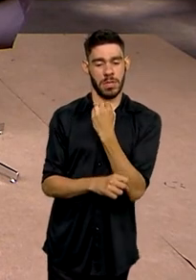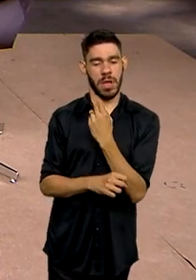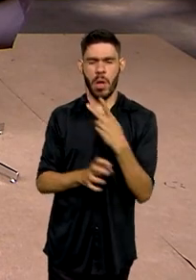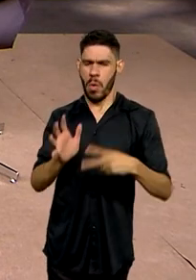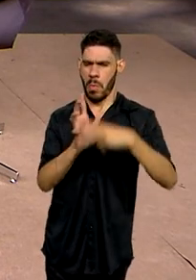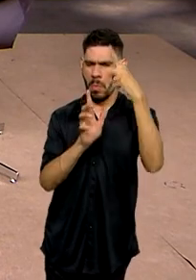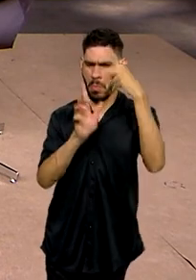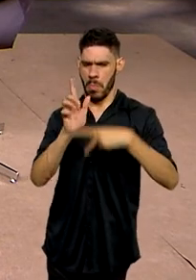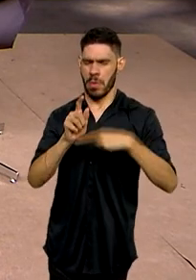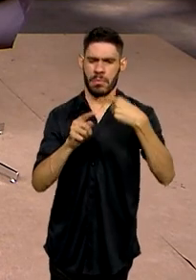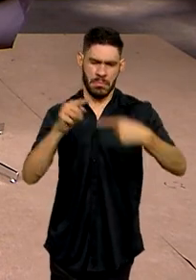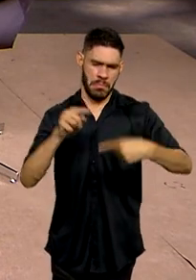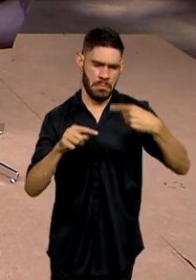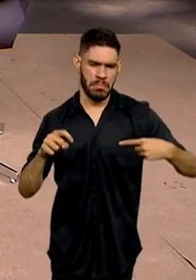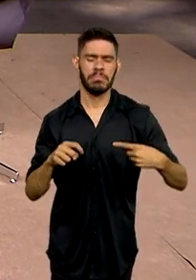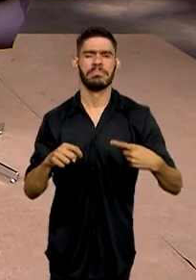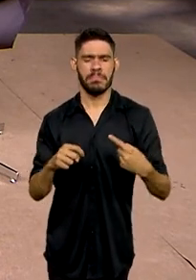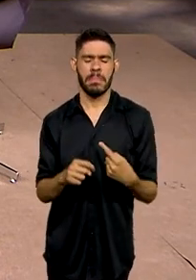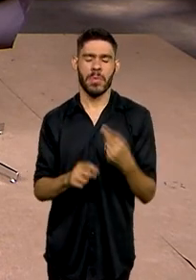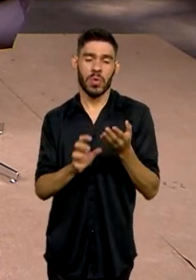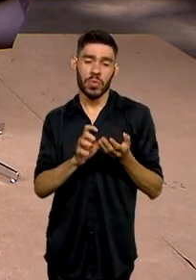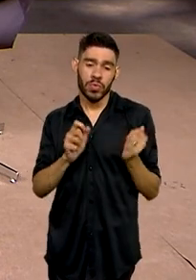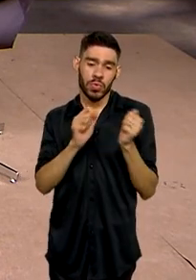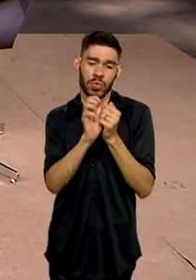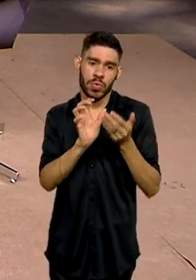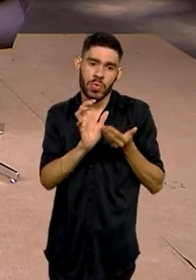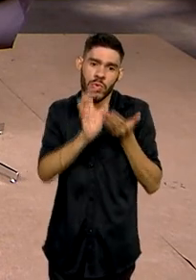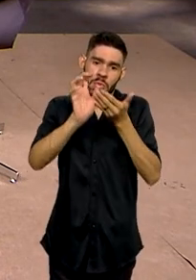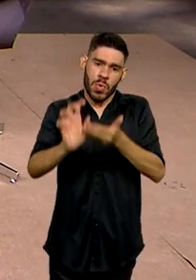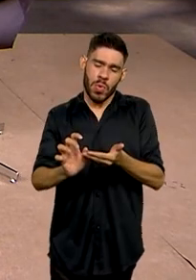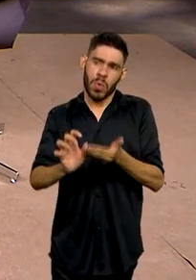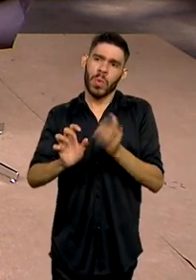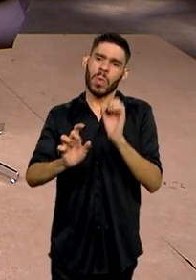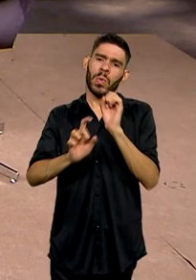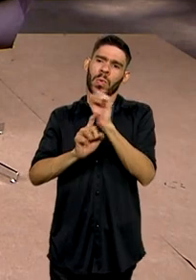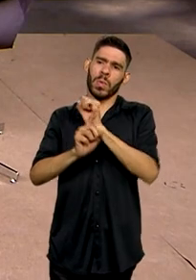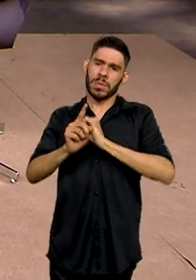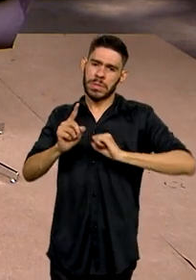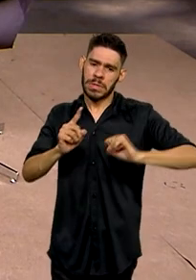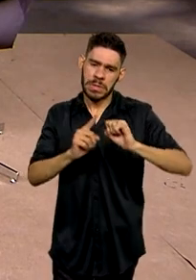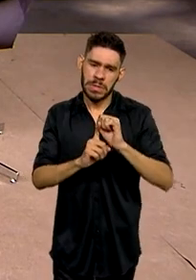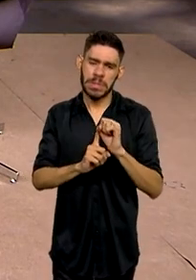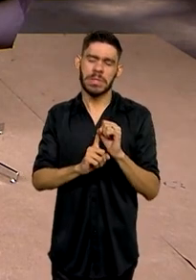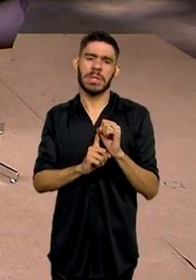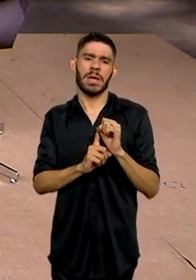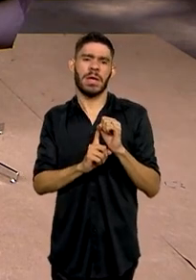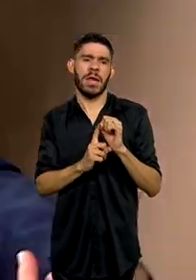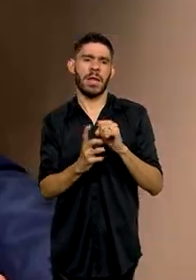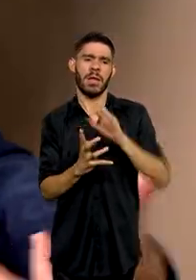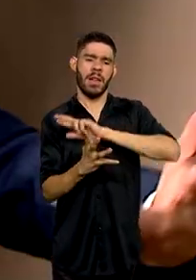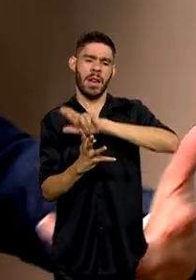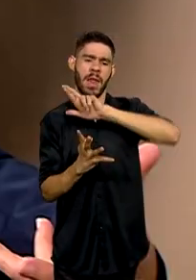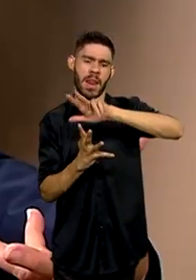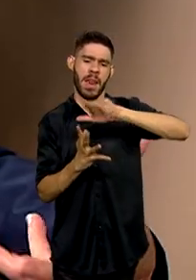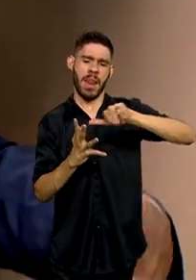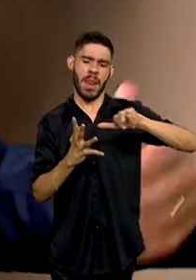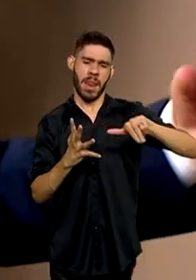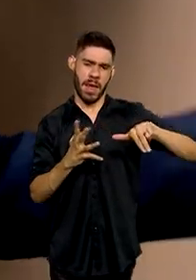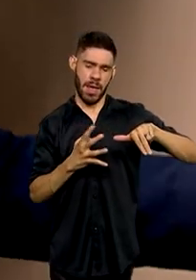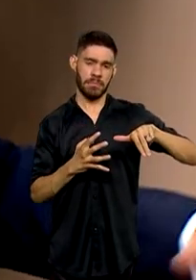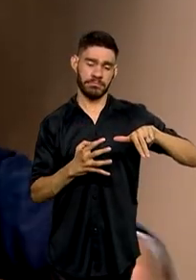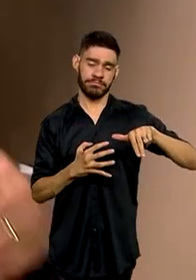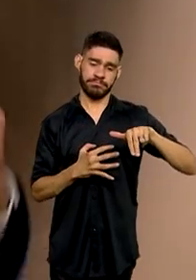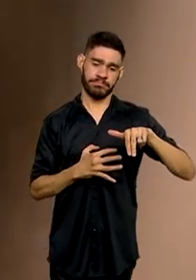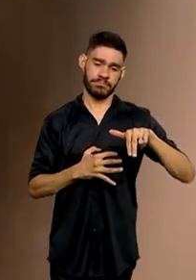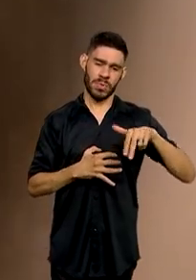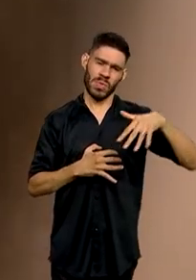bem debatido, com o Conselho da Sociedade, o Conselho, com o CNAS, com um conjunto de atores,